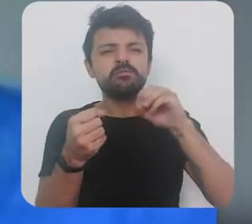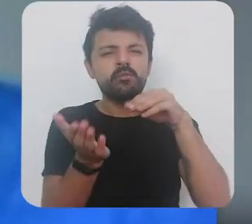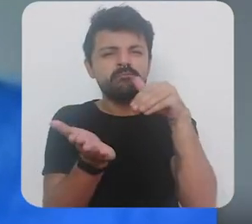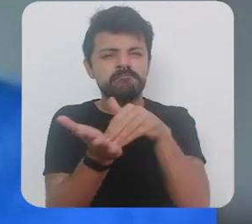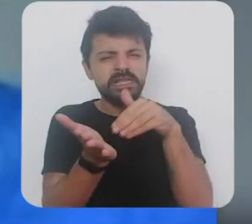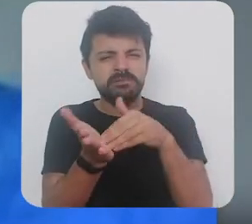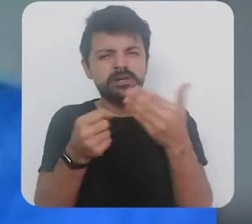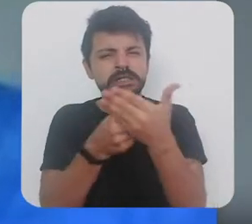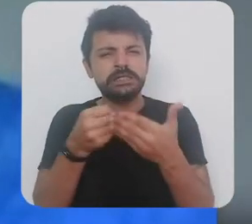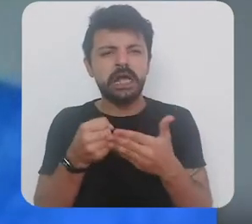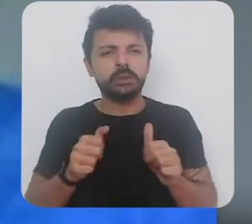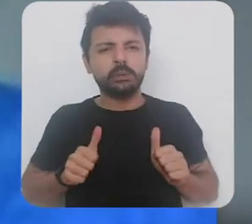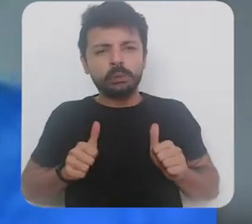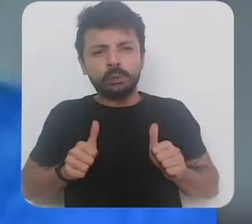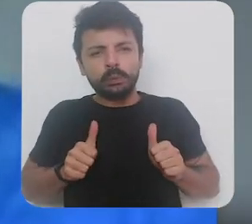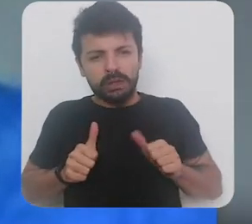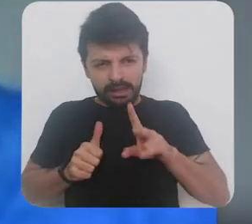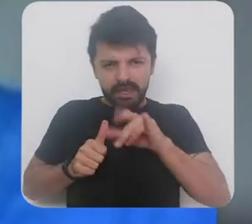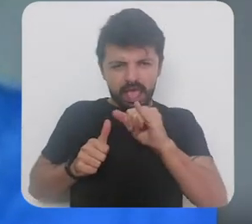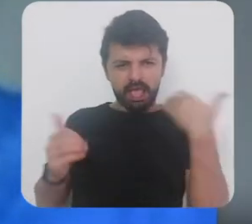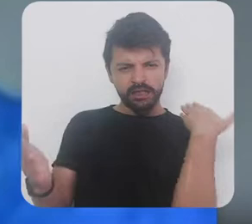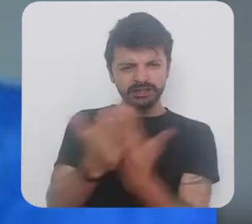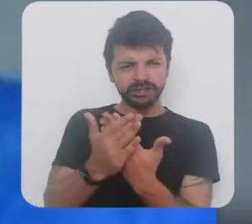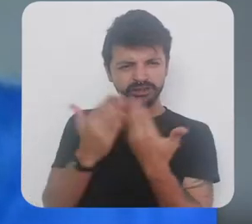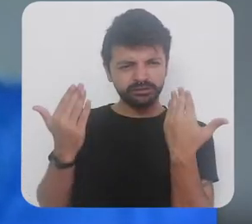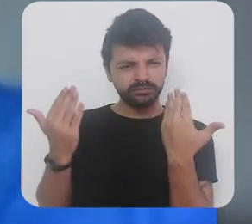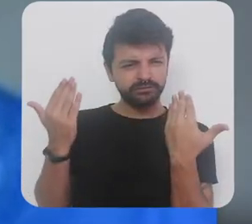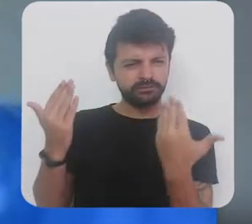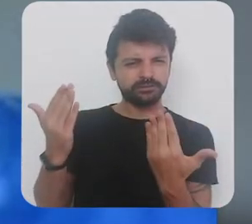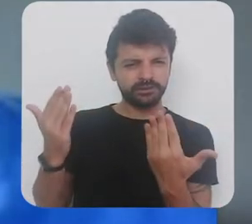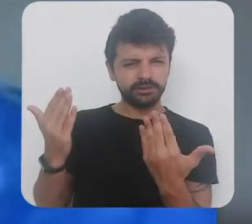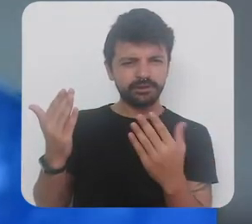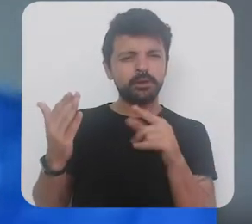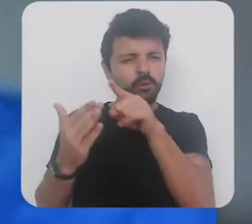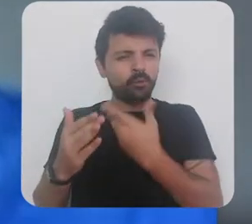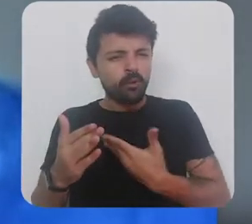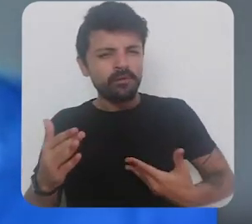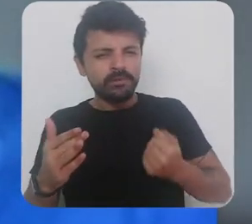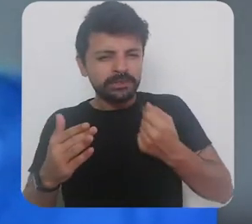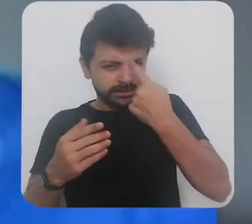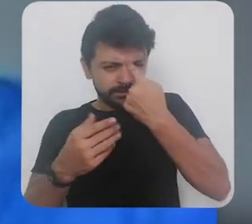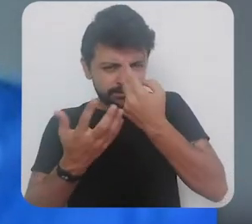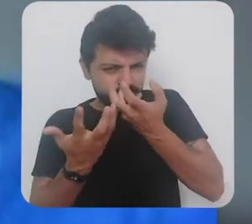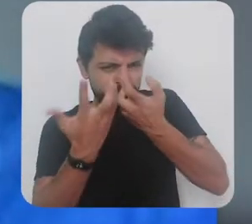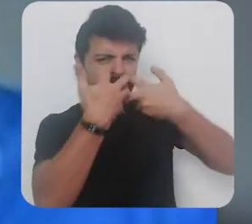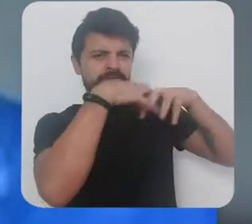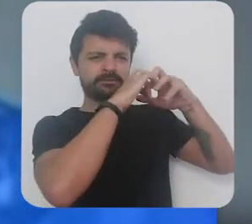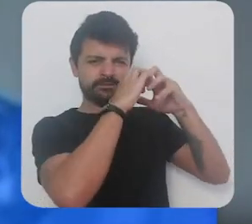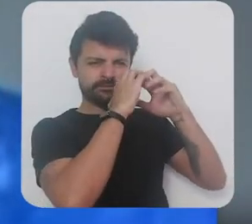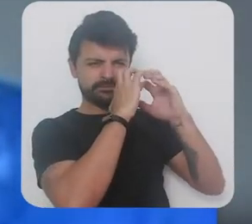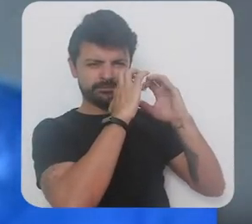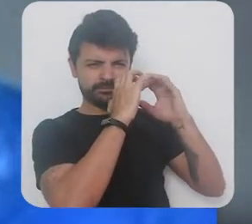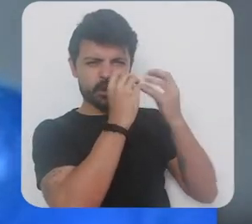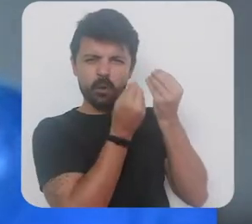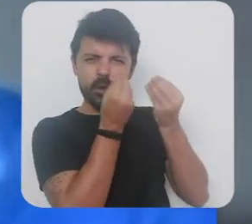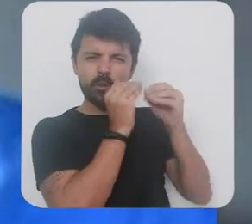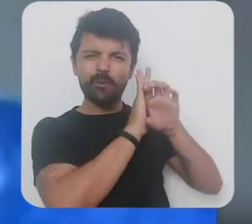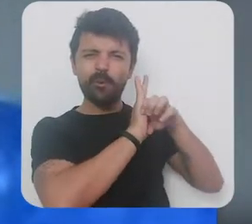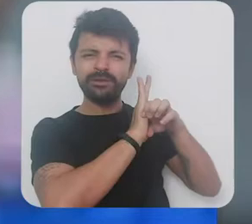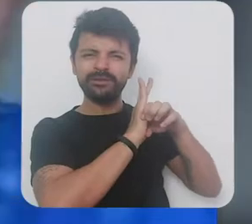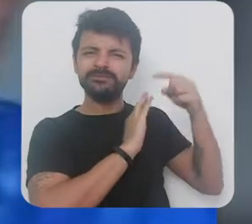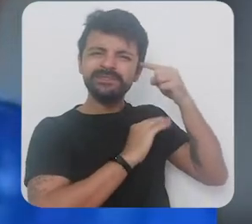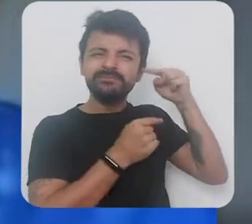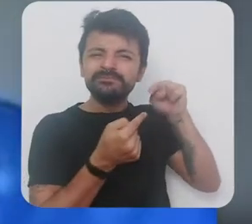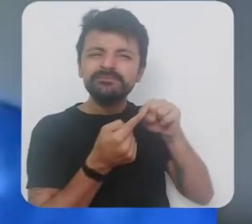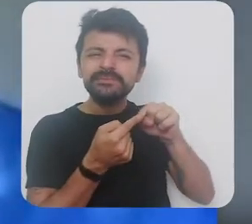isso que a gente fica na dúvida não vai obrigar o governo a repensar esse conceito liberal a pensar um